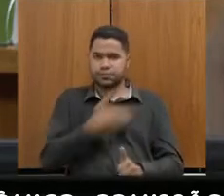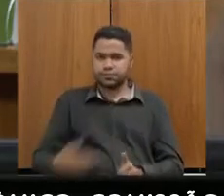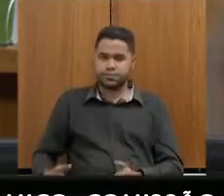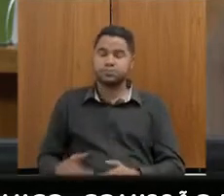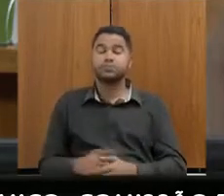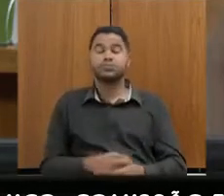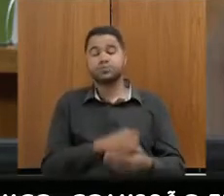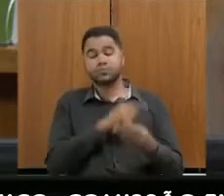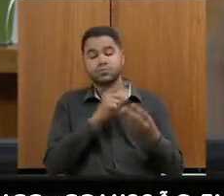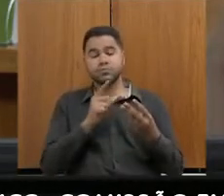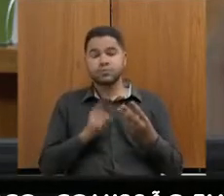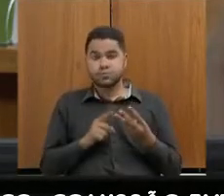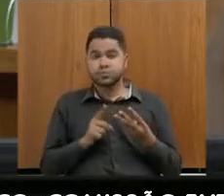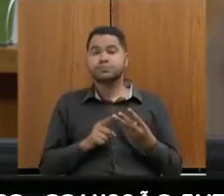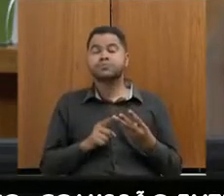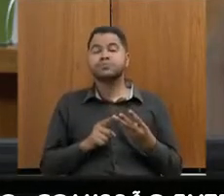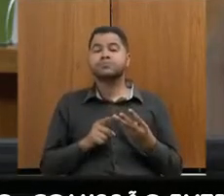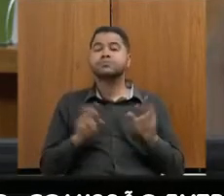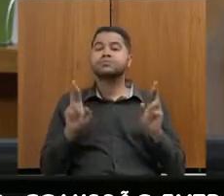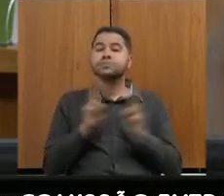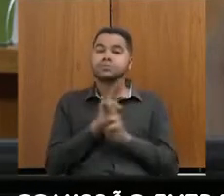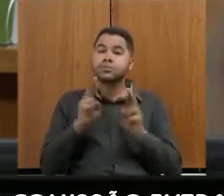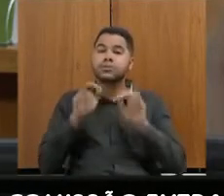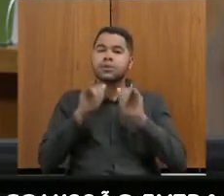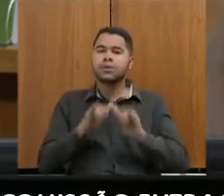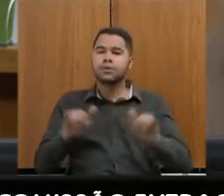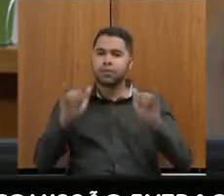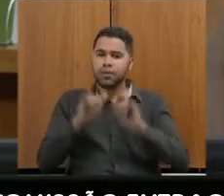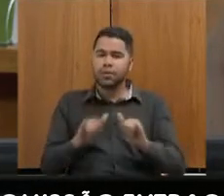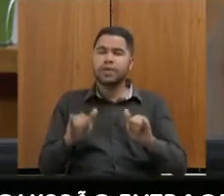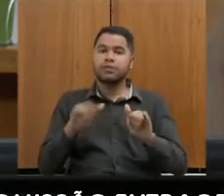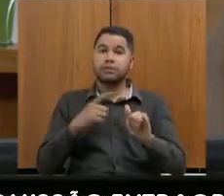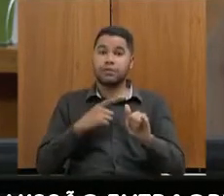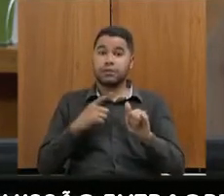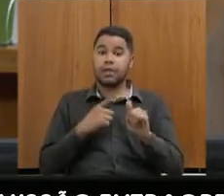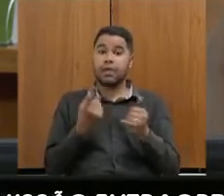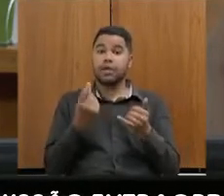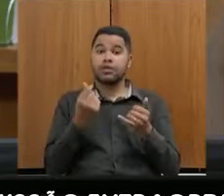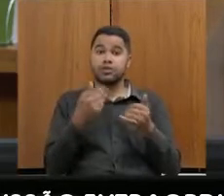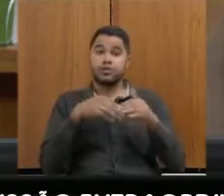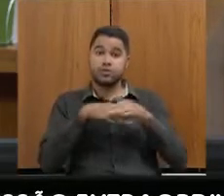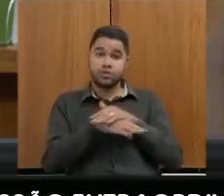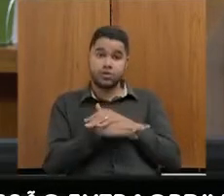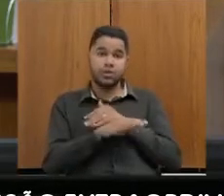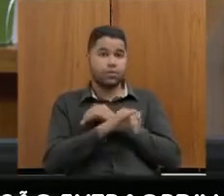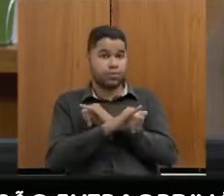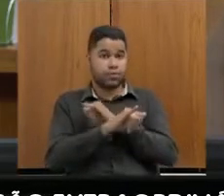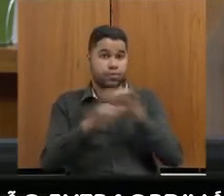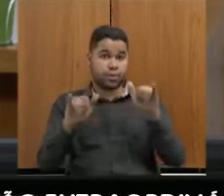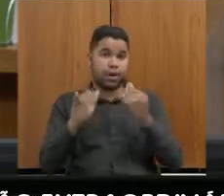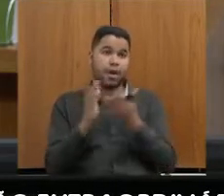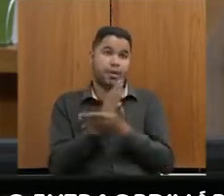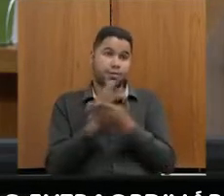Com relação ao Estado, com relação à informação quando o Estado tem caixa, eu vou reafirmar o que já falei aqui algumas vezes, a